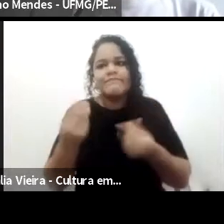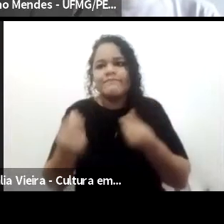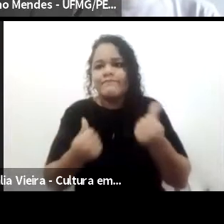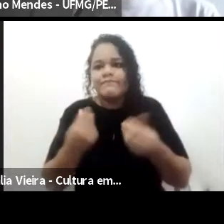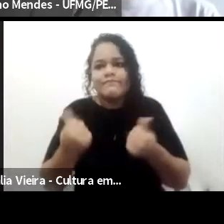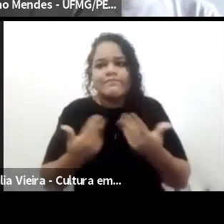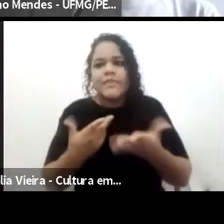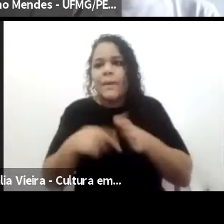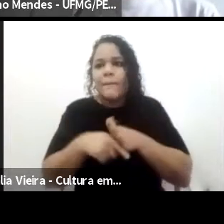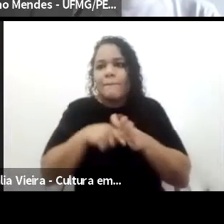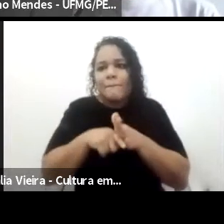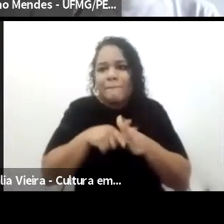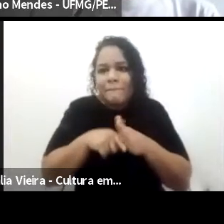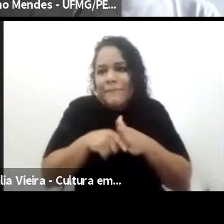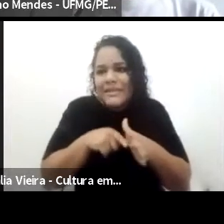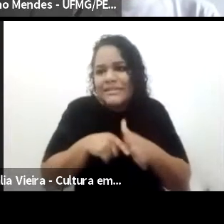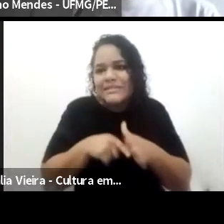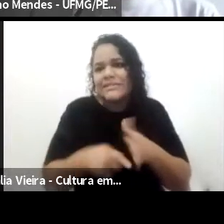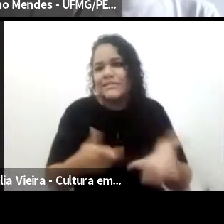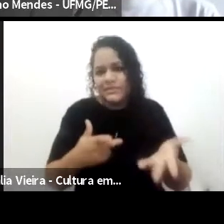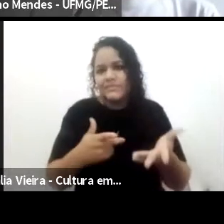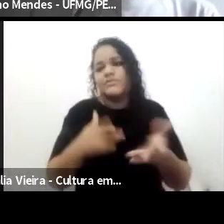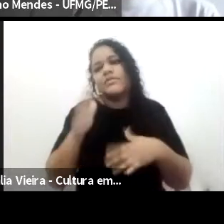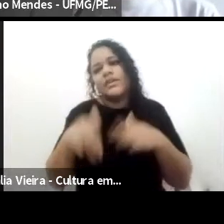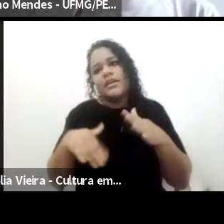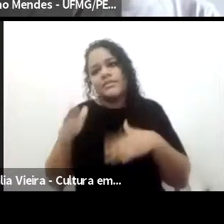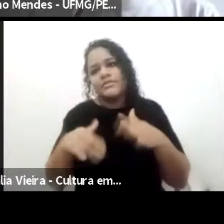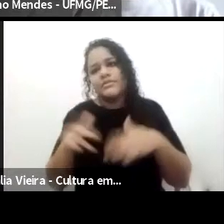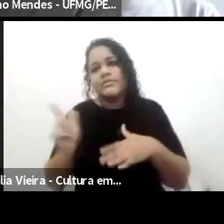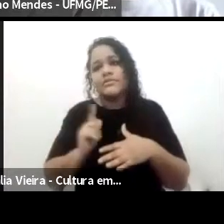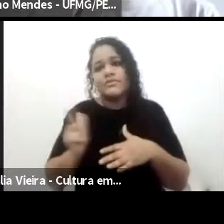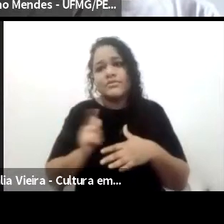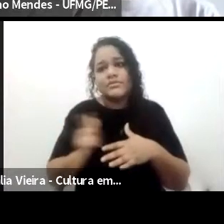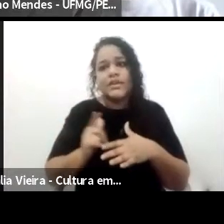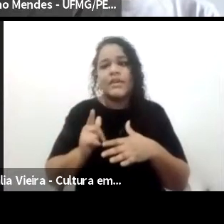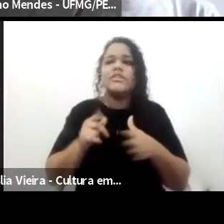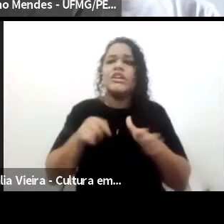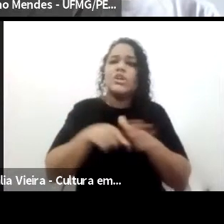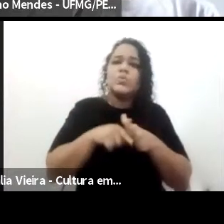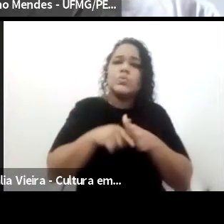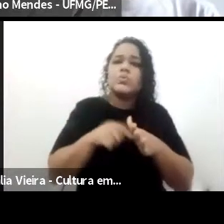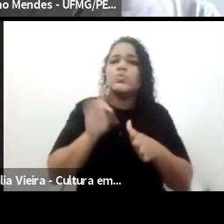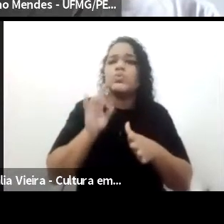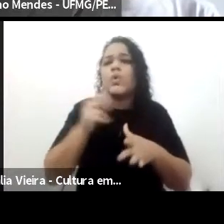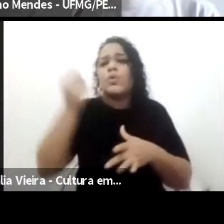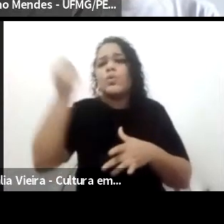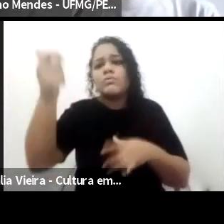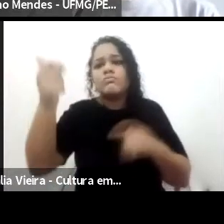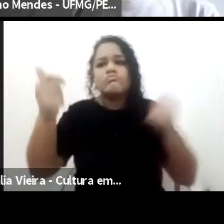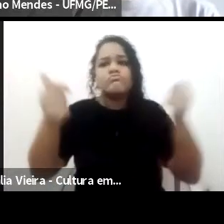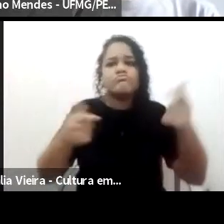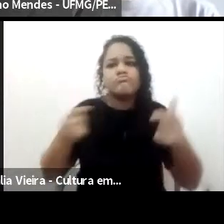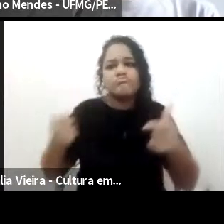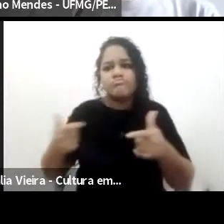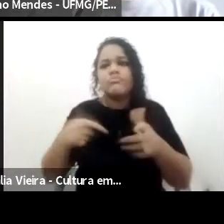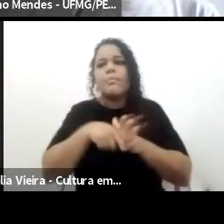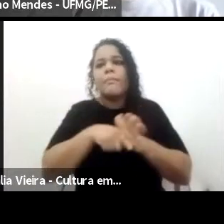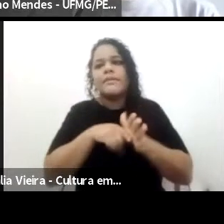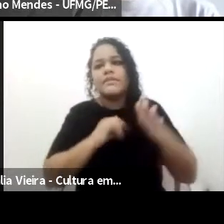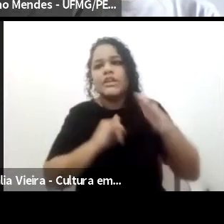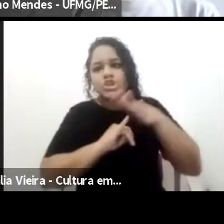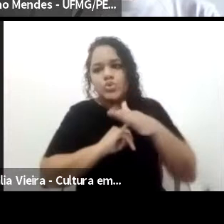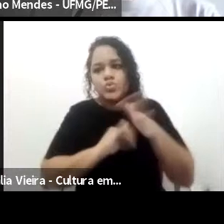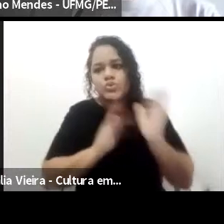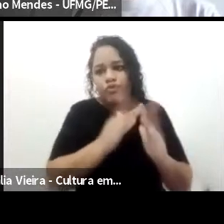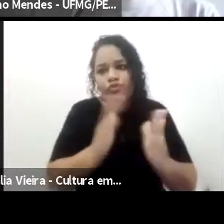um pouco dispersas. Então, gente pode ter estudos muito pontuais sobre essas instituições que vão ser